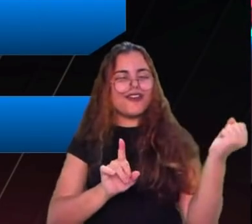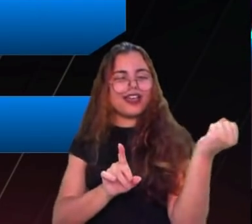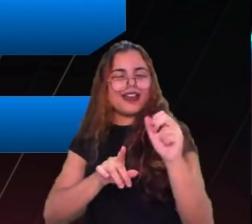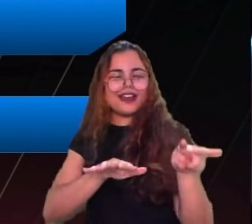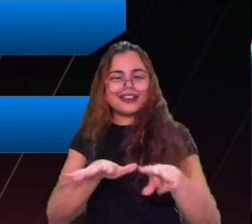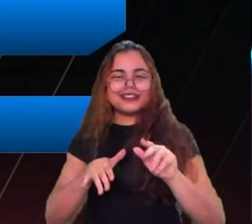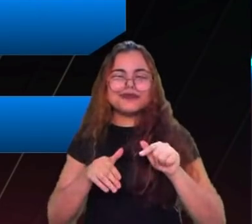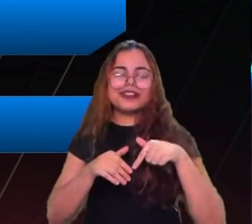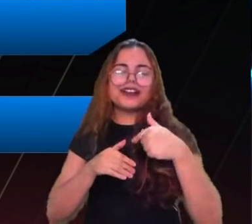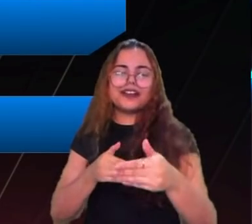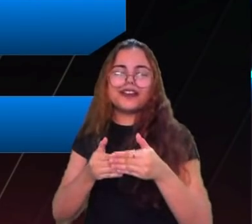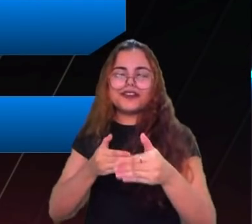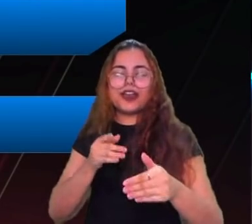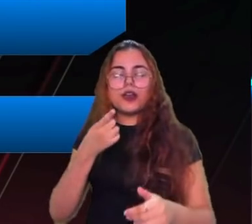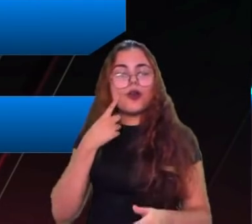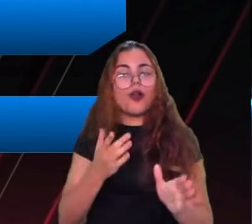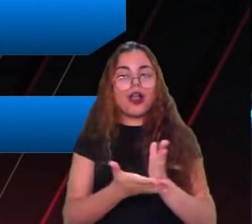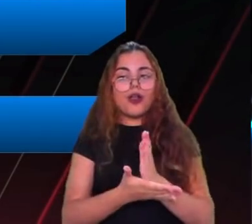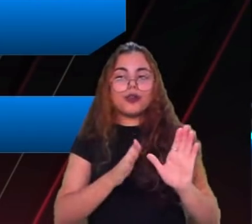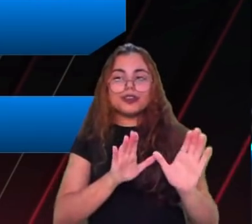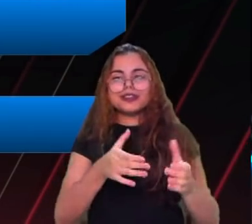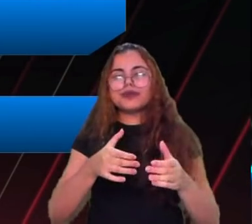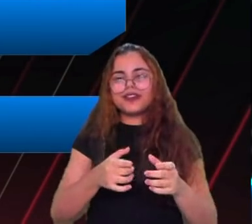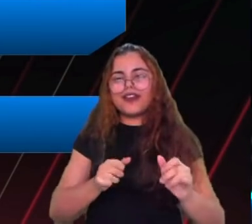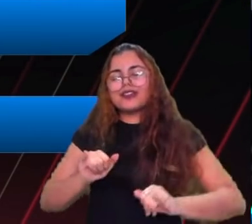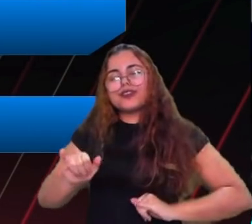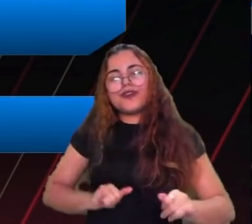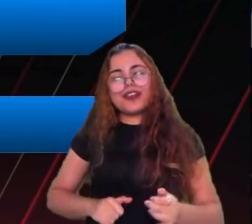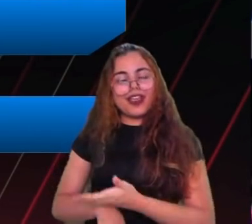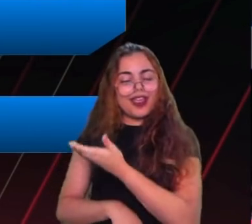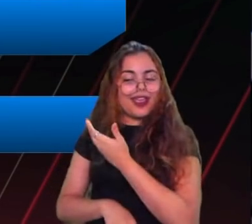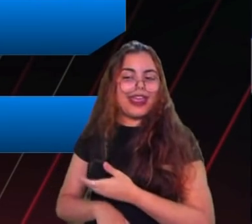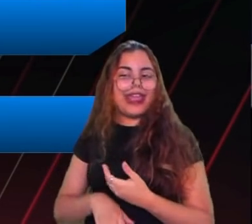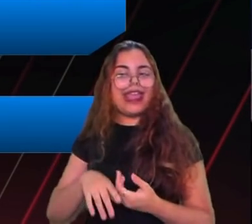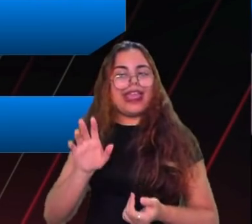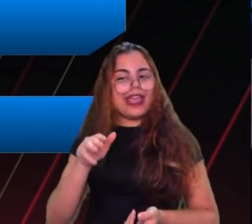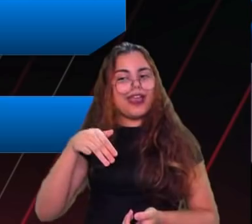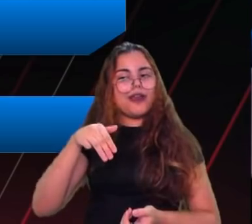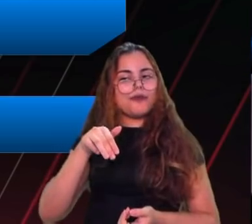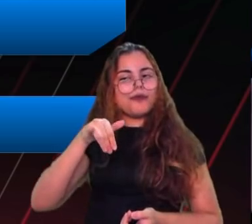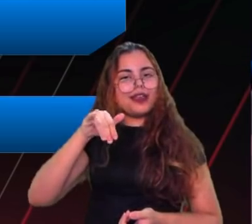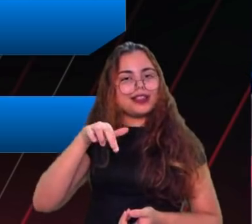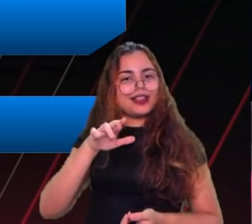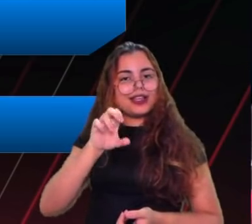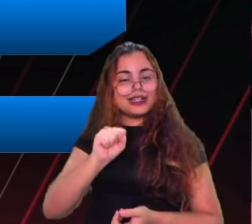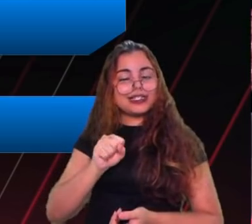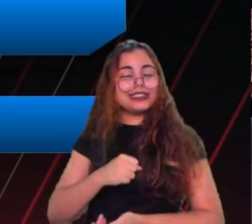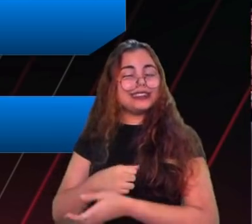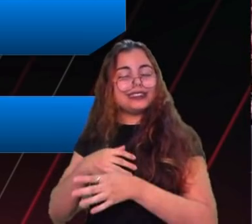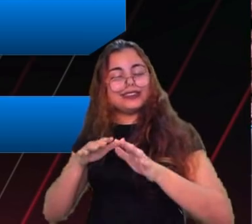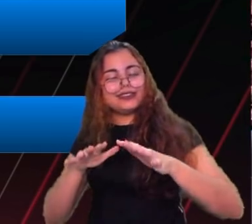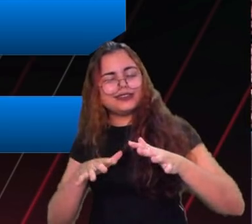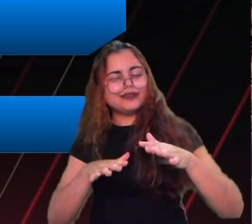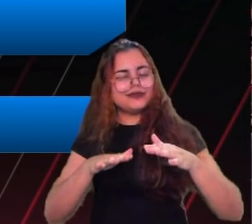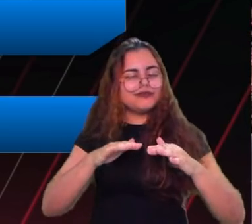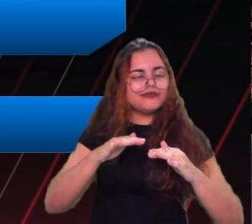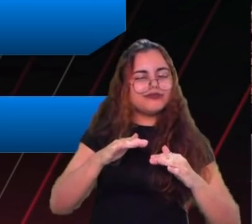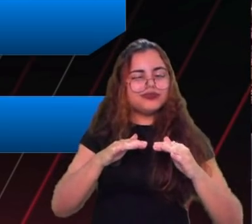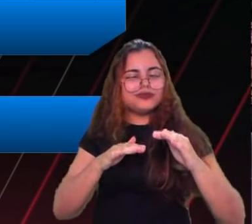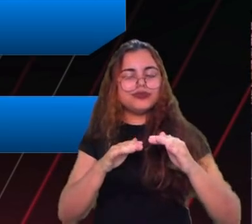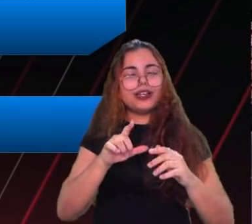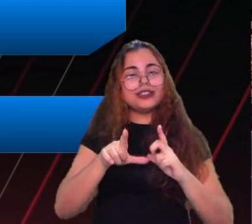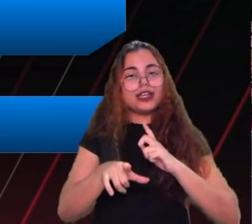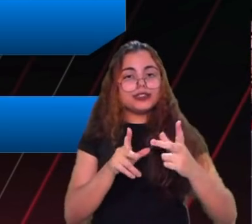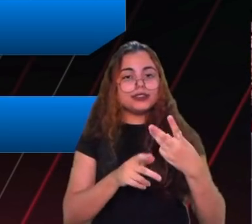justamente ali a Netschus Miners que tá ali balançando um pouquinho tem três vitórias lá no começo do campeonato e agora tá em queda